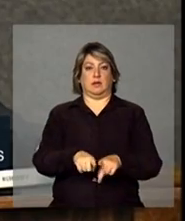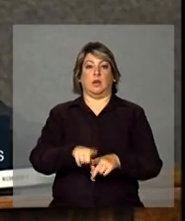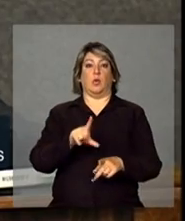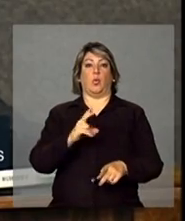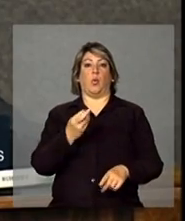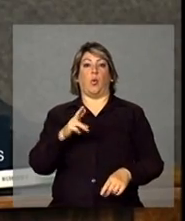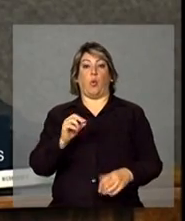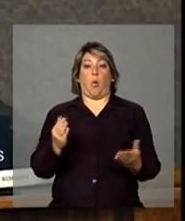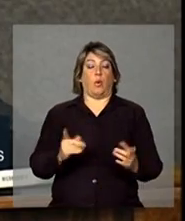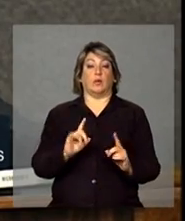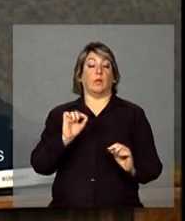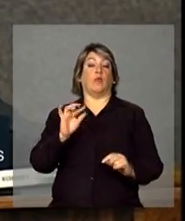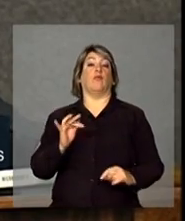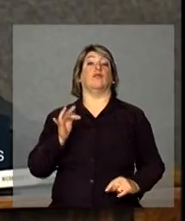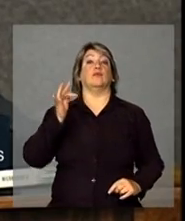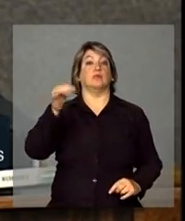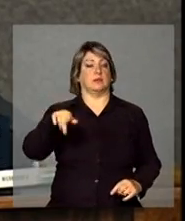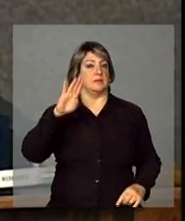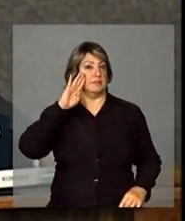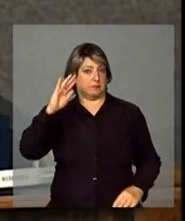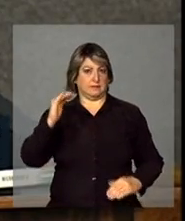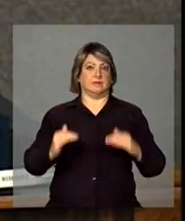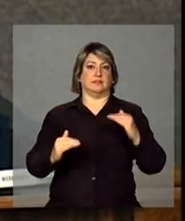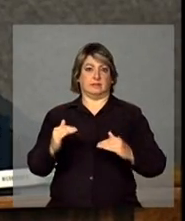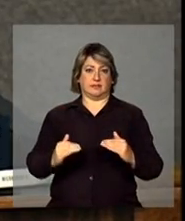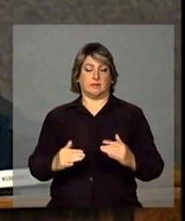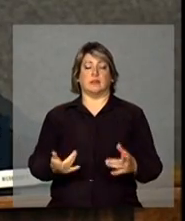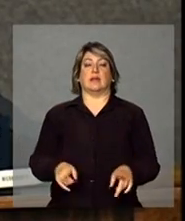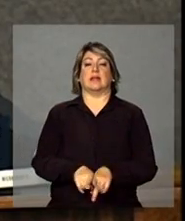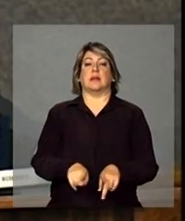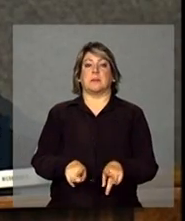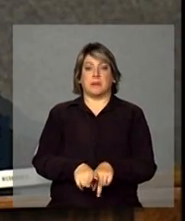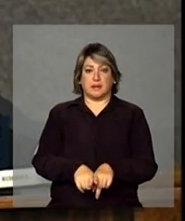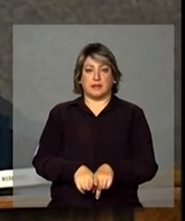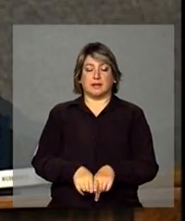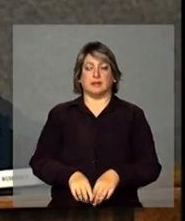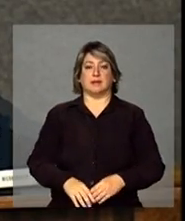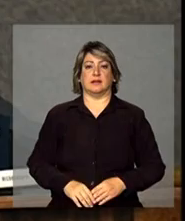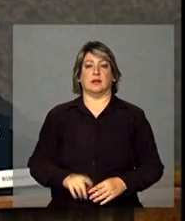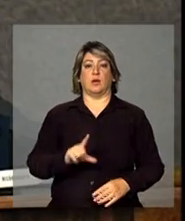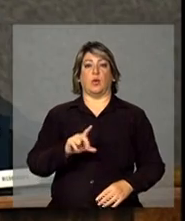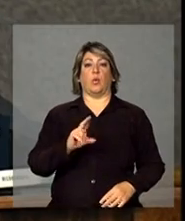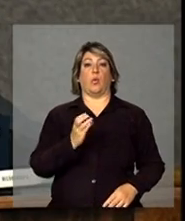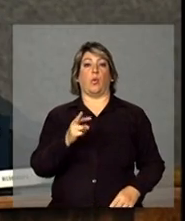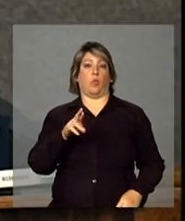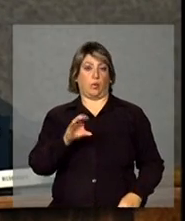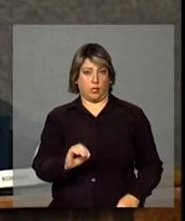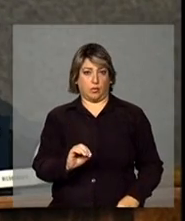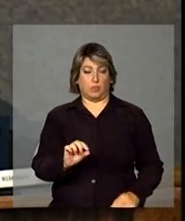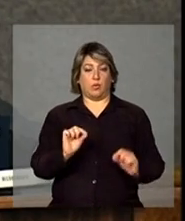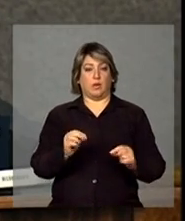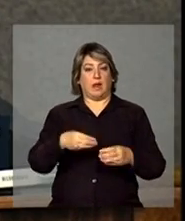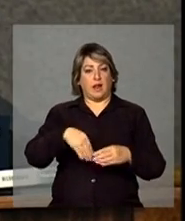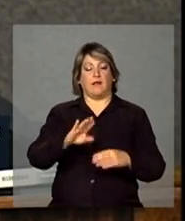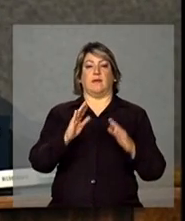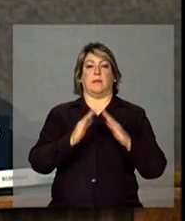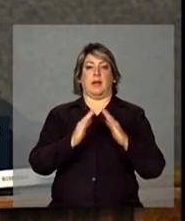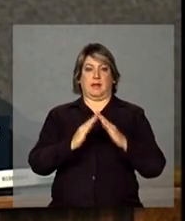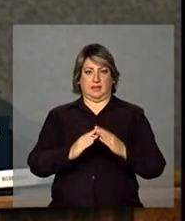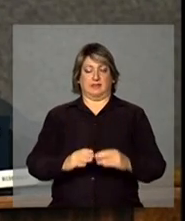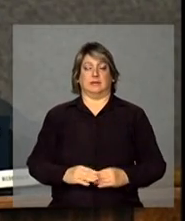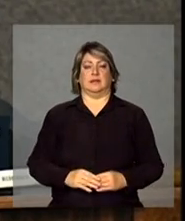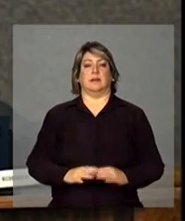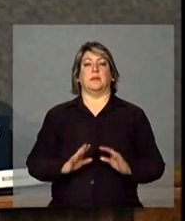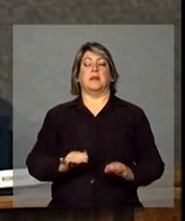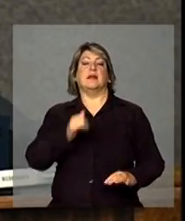no futuro, é a principal variável, como também o lucro que se leva para casa. Então, um